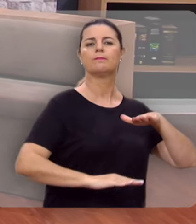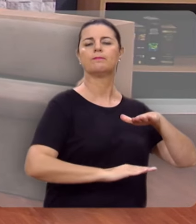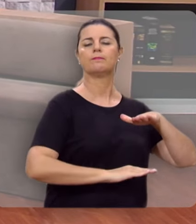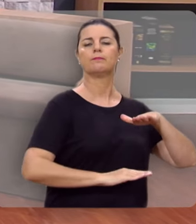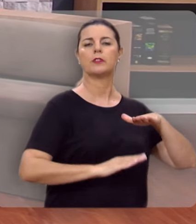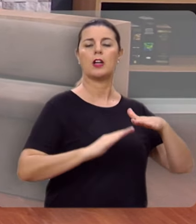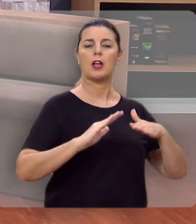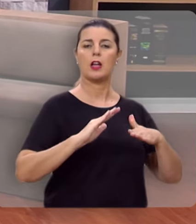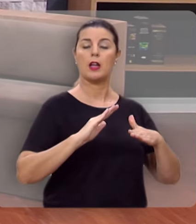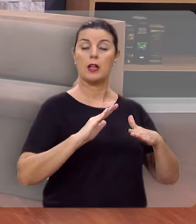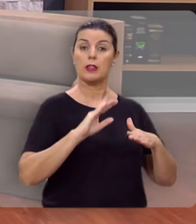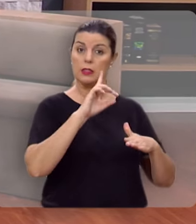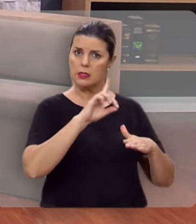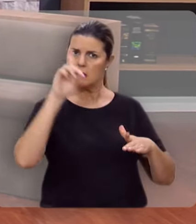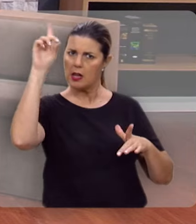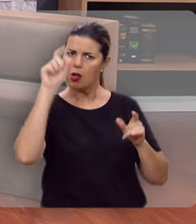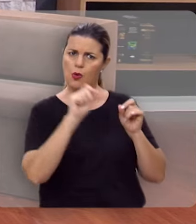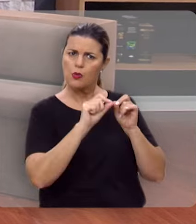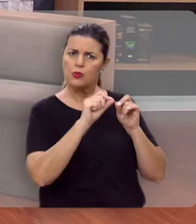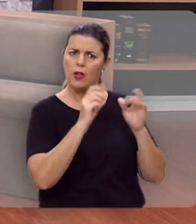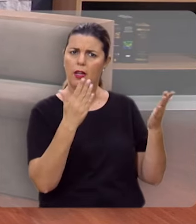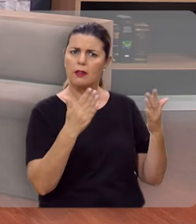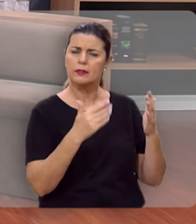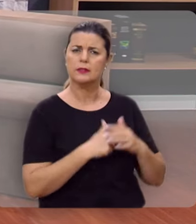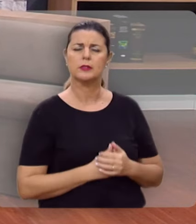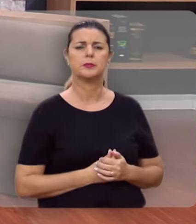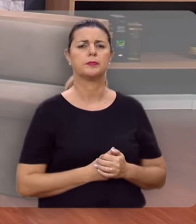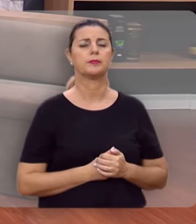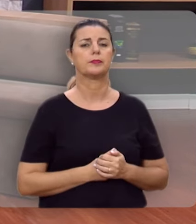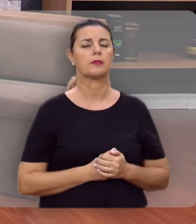e autoridade constituída por Deus.